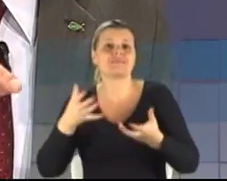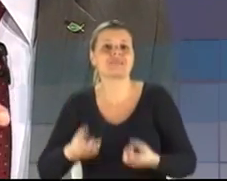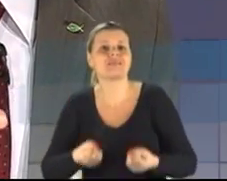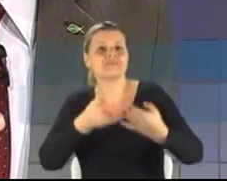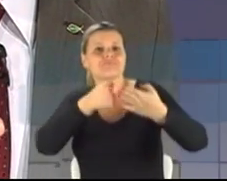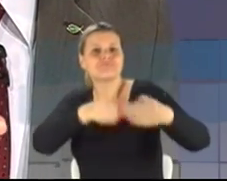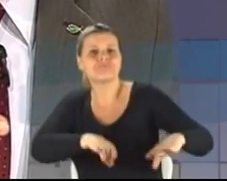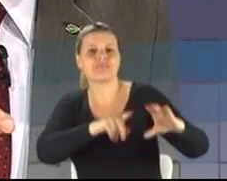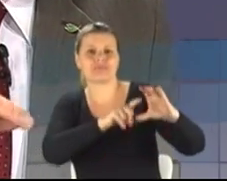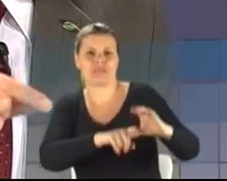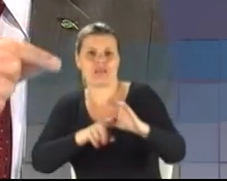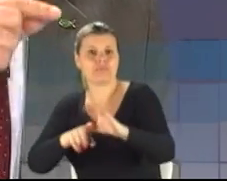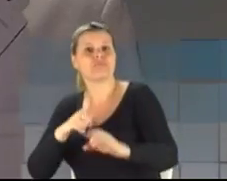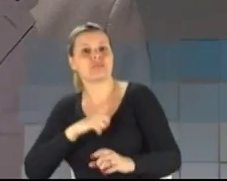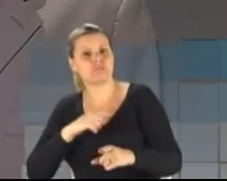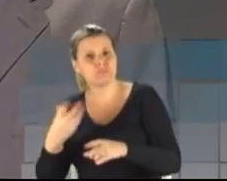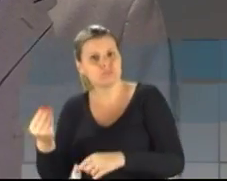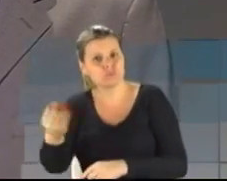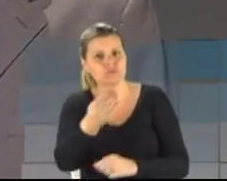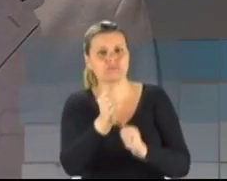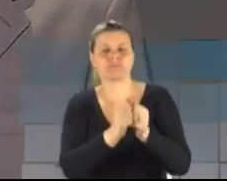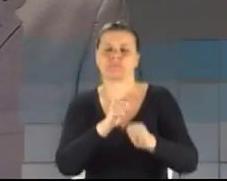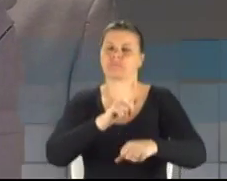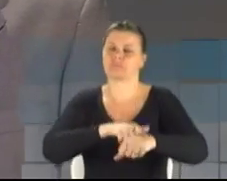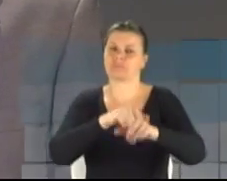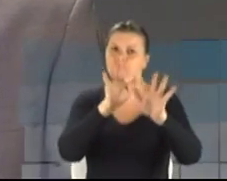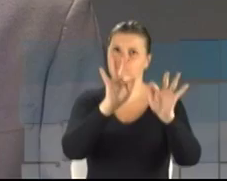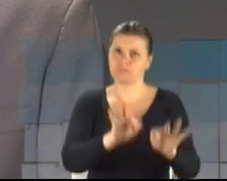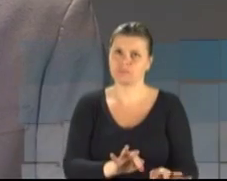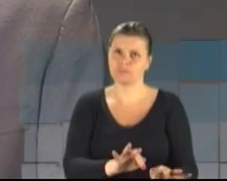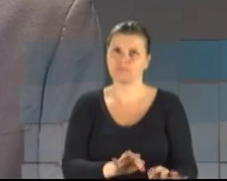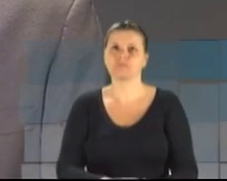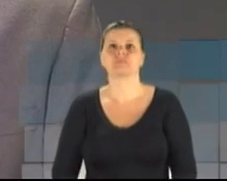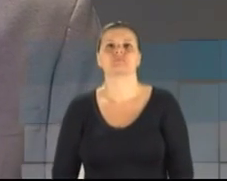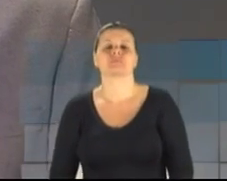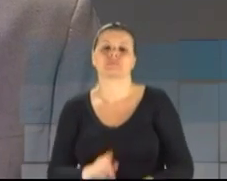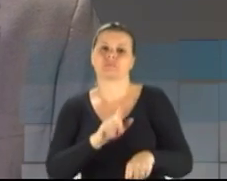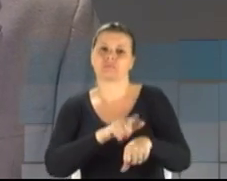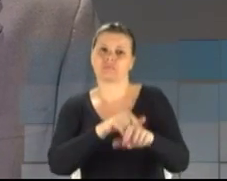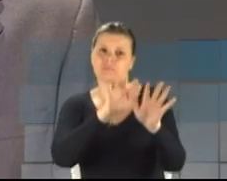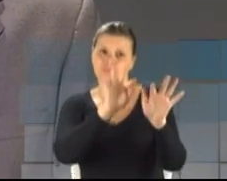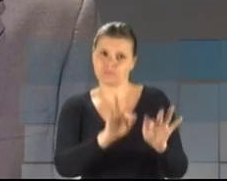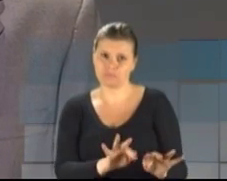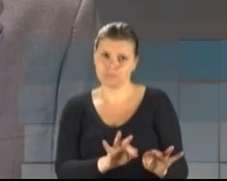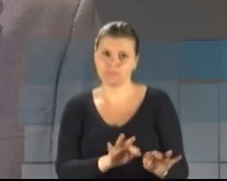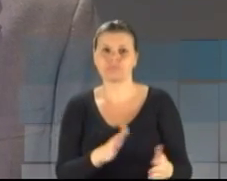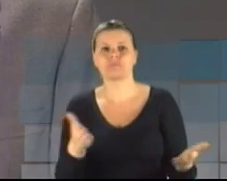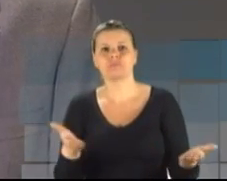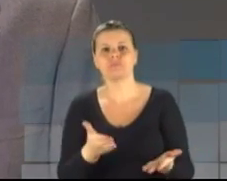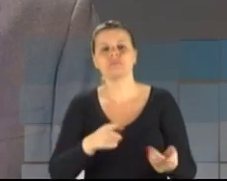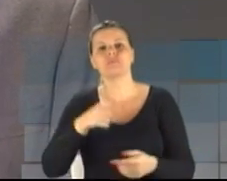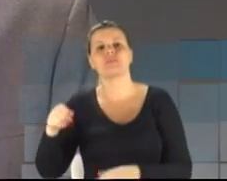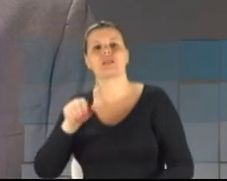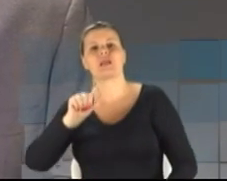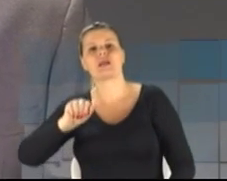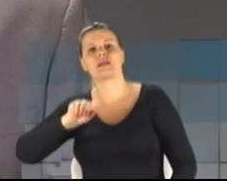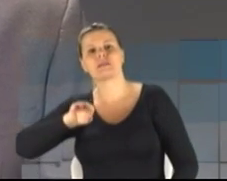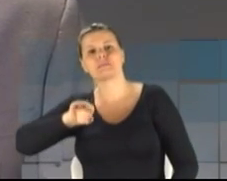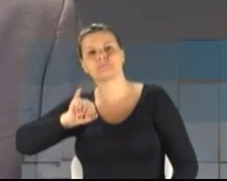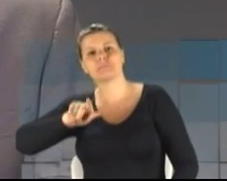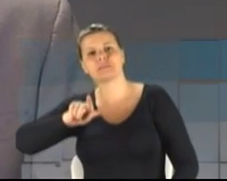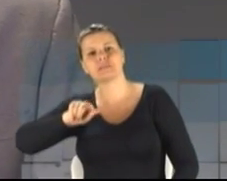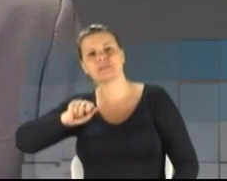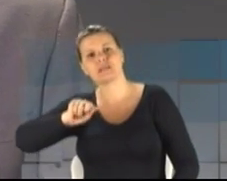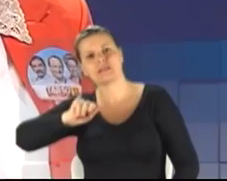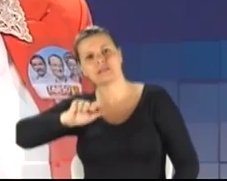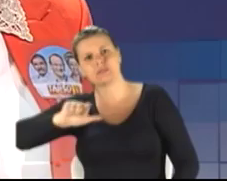que são credoras de precatórios. Tempo esgotado, o candidato... Tempo esgotado, o candidato... O candidato Abigail Pereira tem 30 segundos